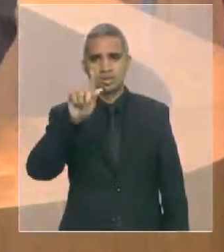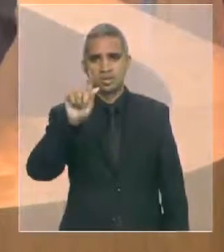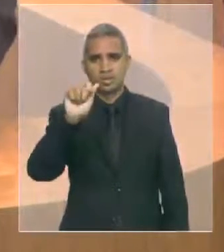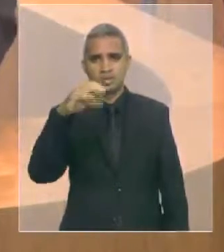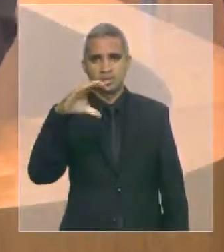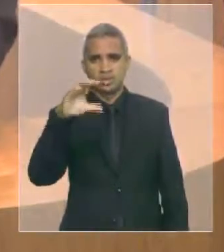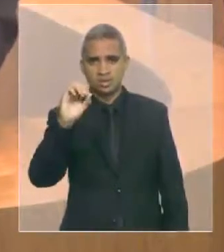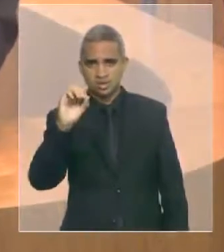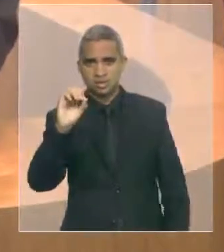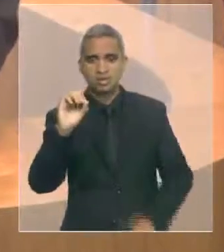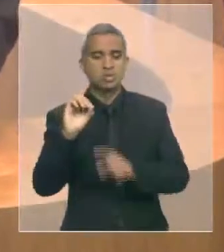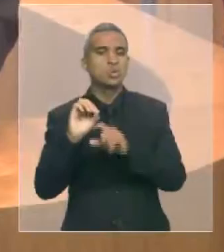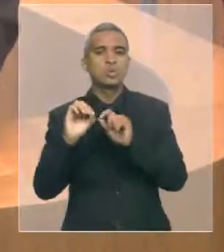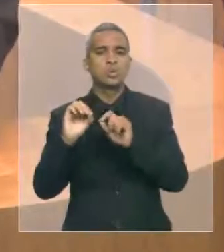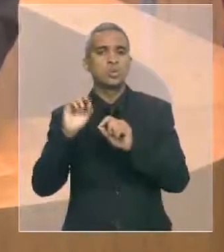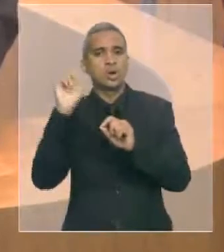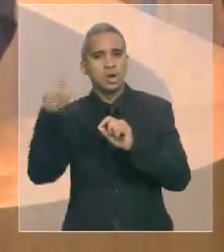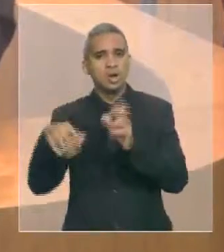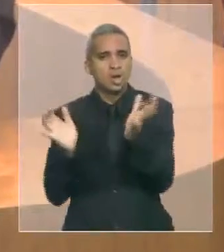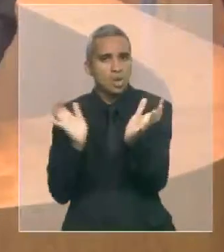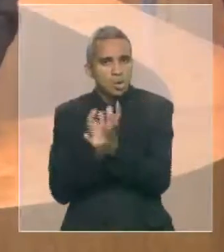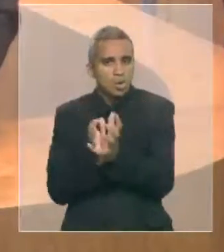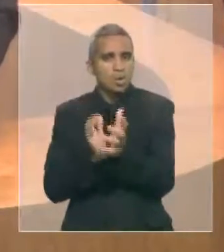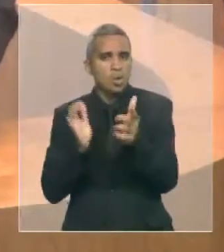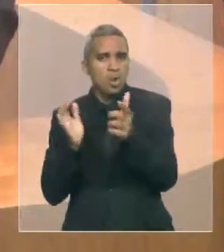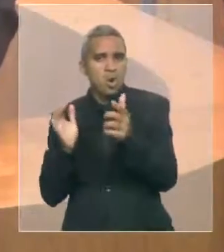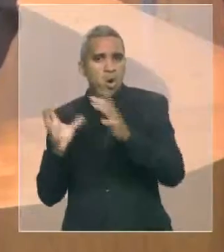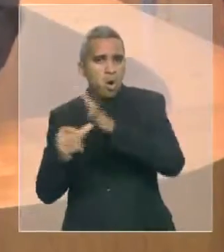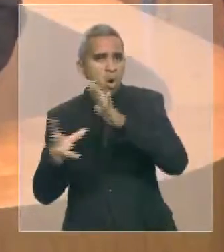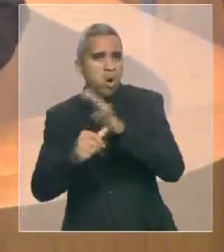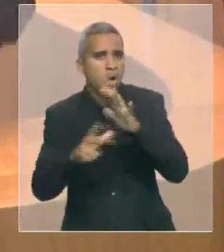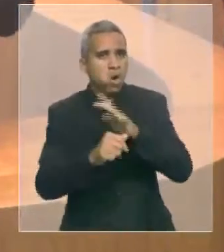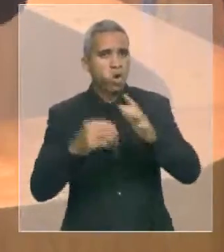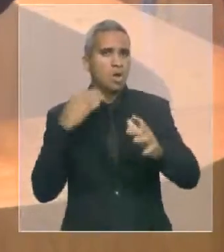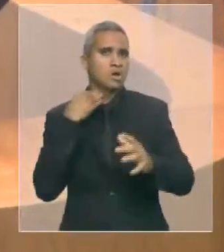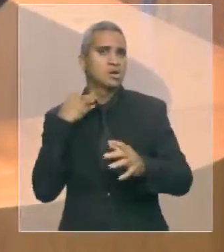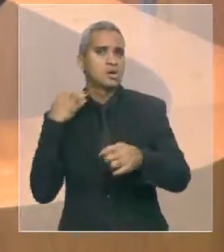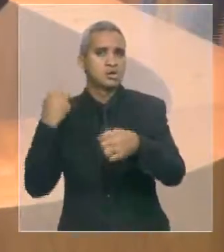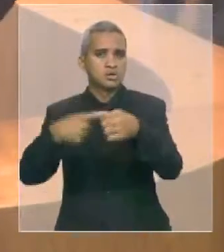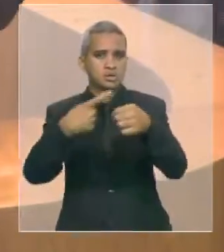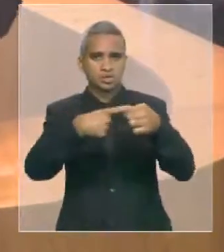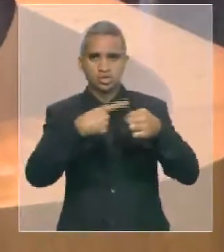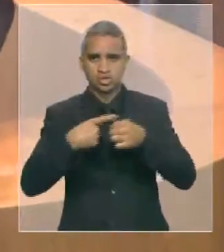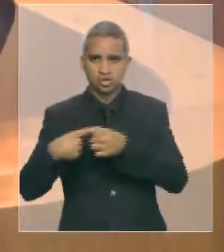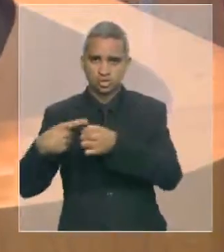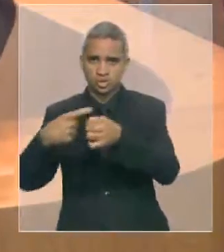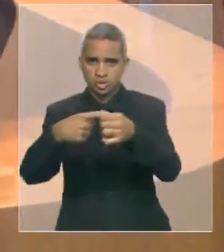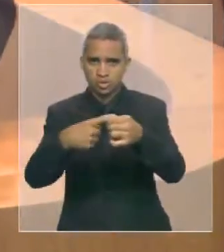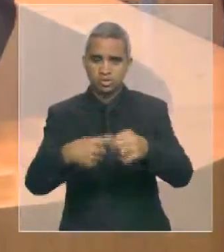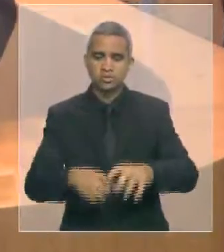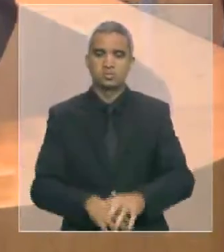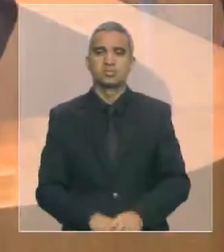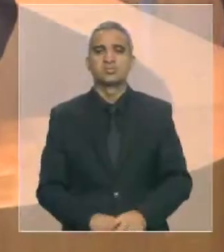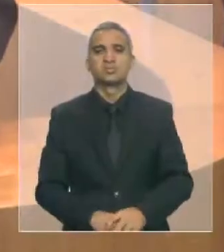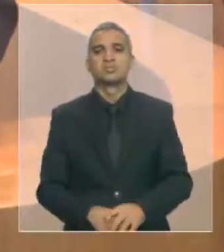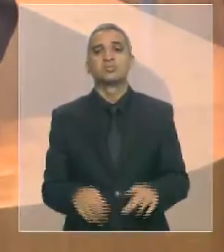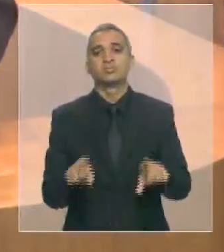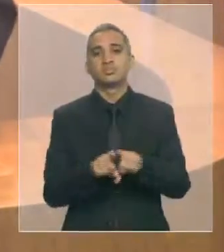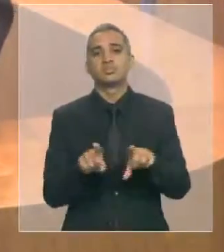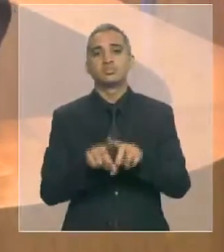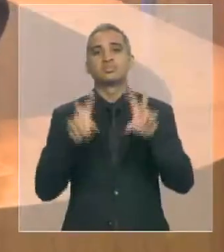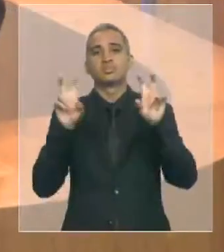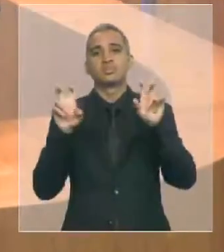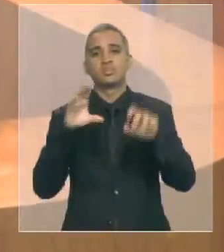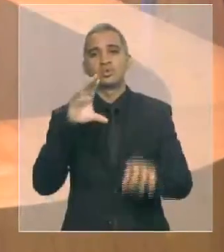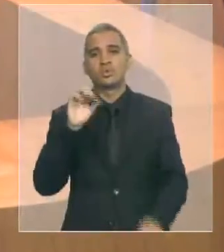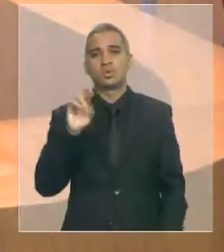que está aí, mandando ver contra a criminalidade, tem uma palavra do Coronel Pereira, falar sobre o